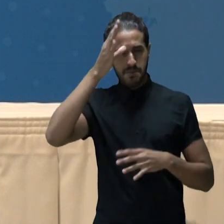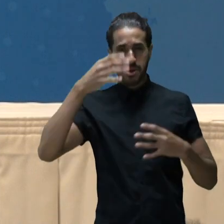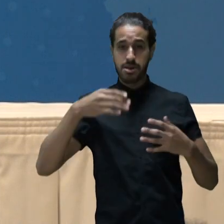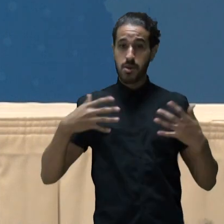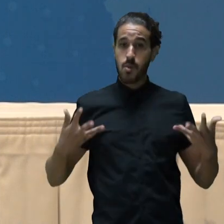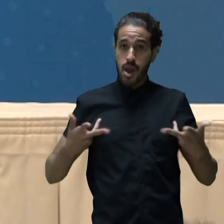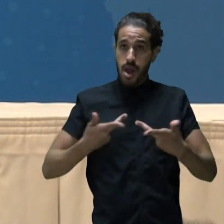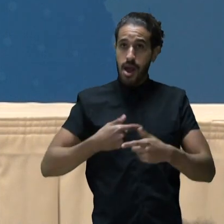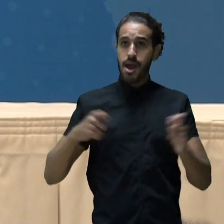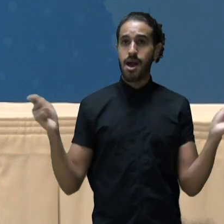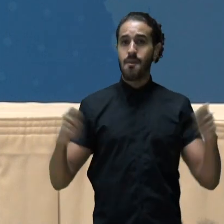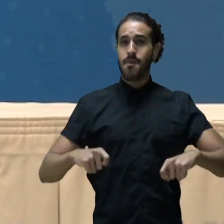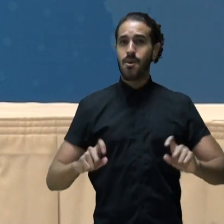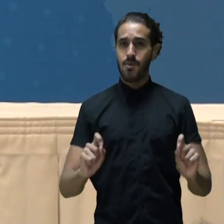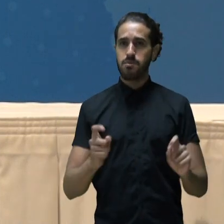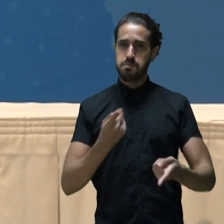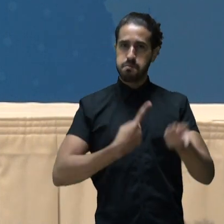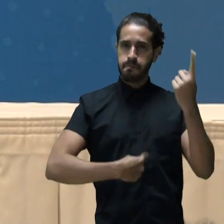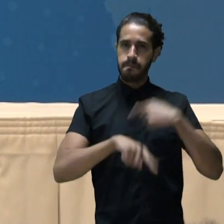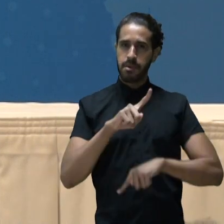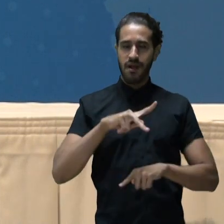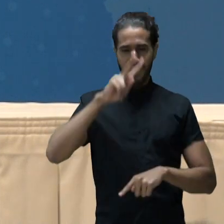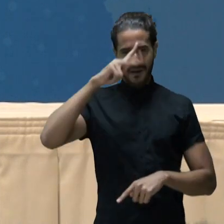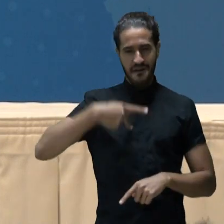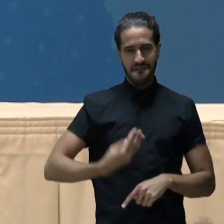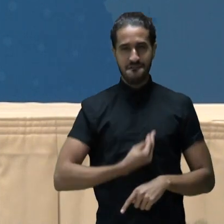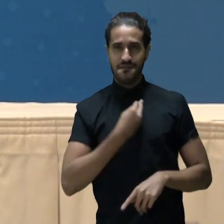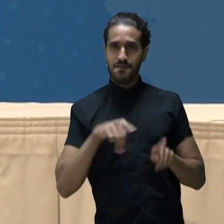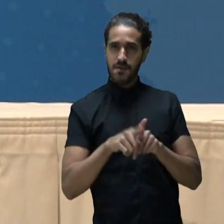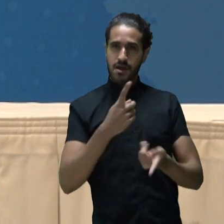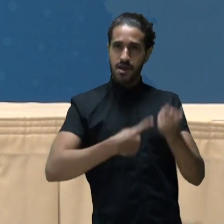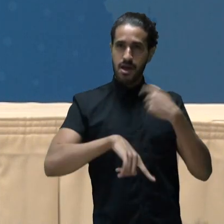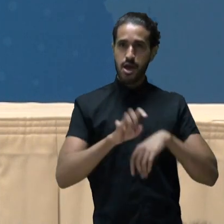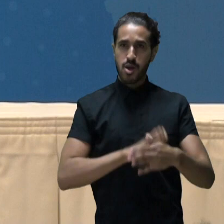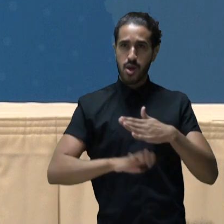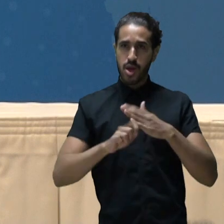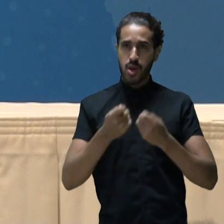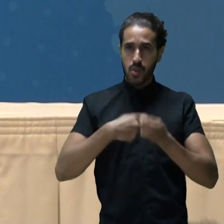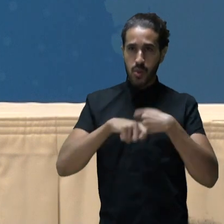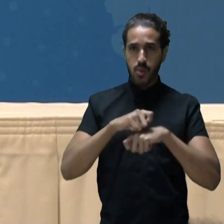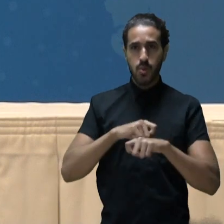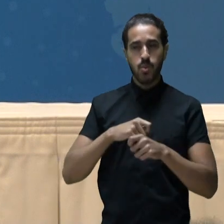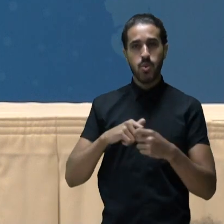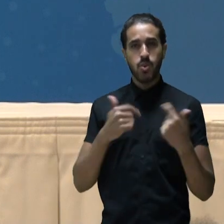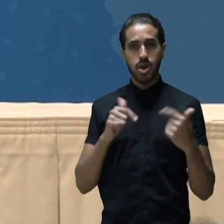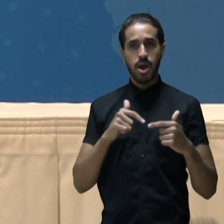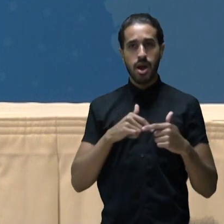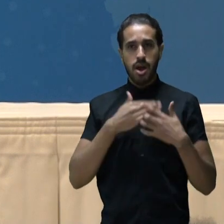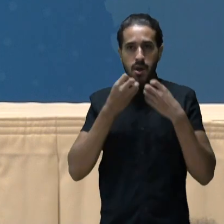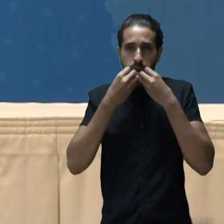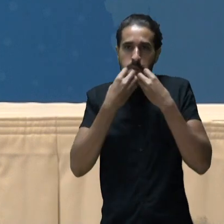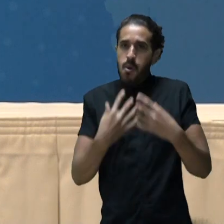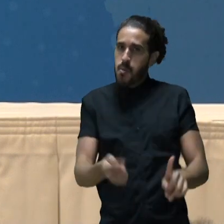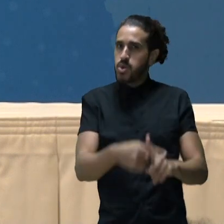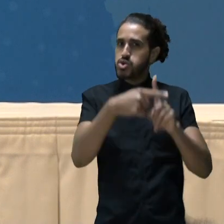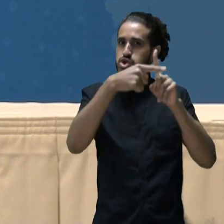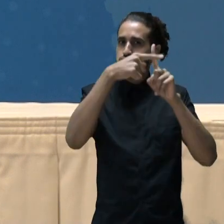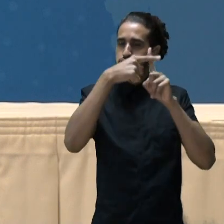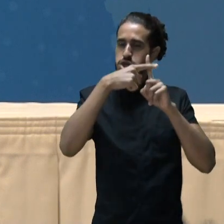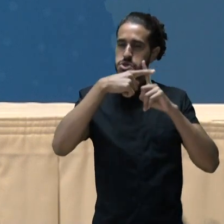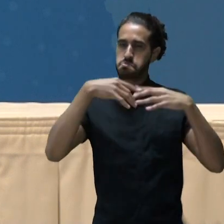conhecimento de qualidade com capacidade de transformar suas vidas e transformar os seus negócios em uma atividade produtiva,